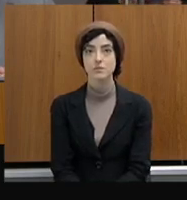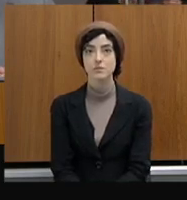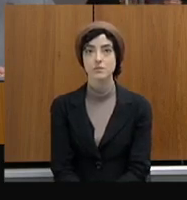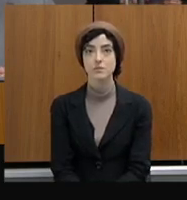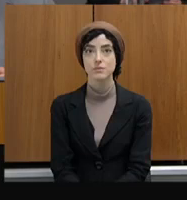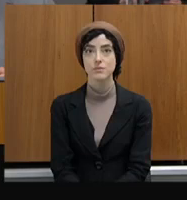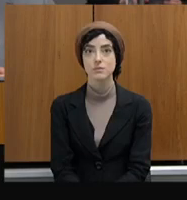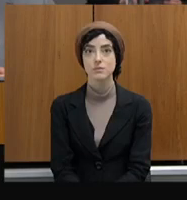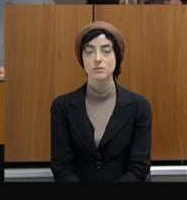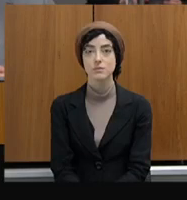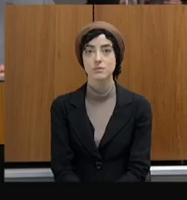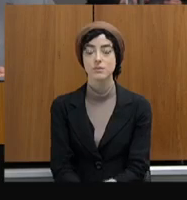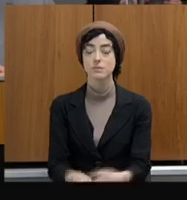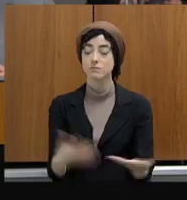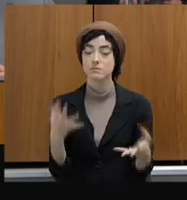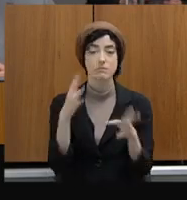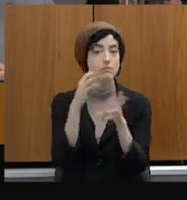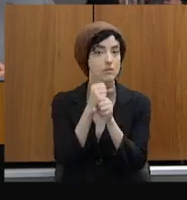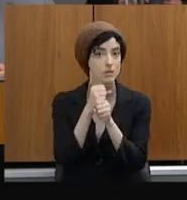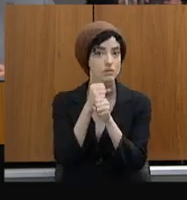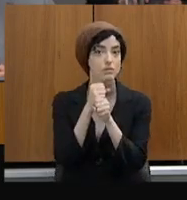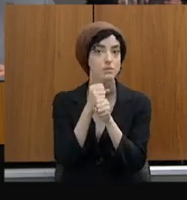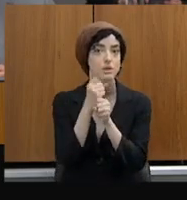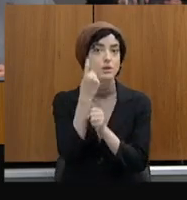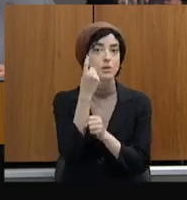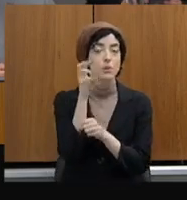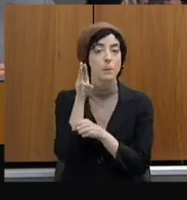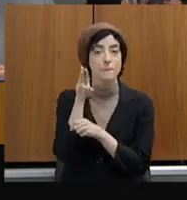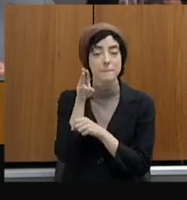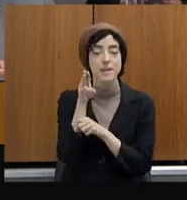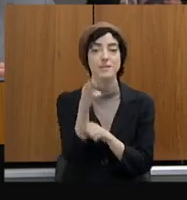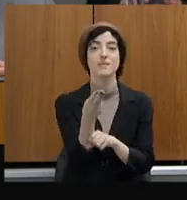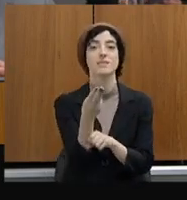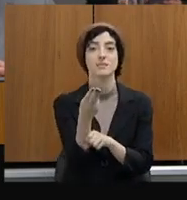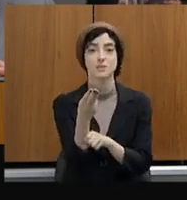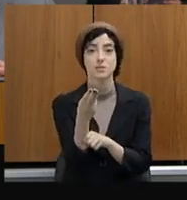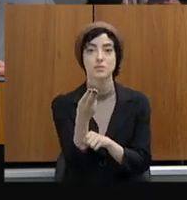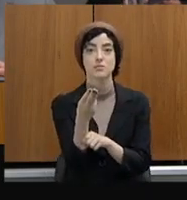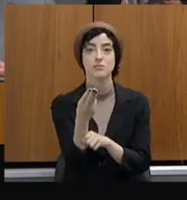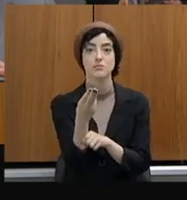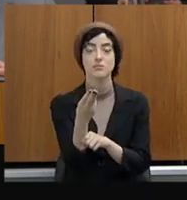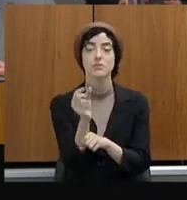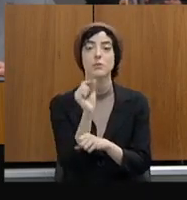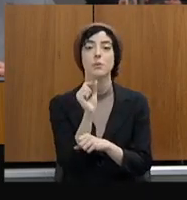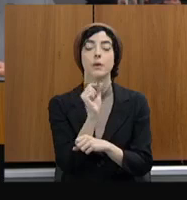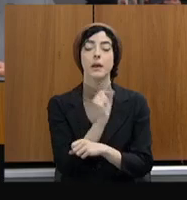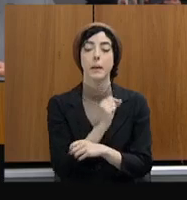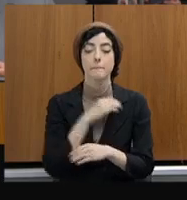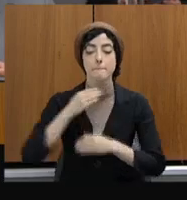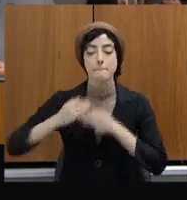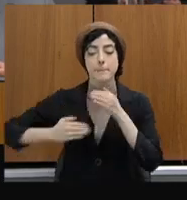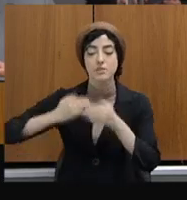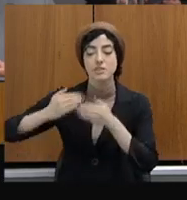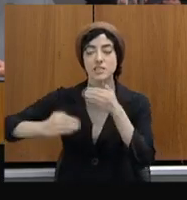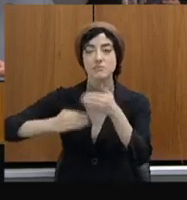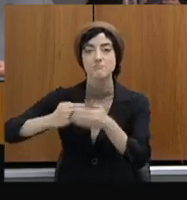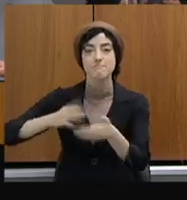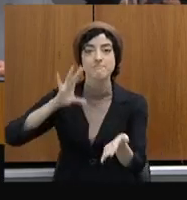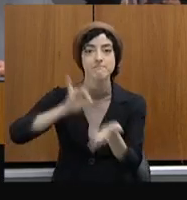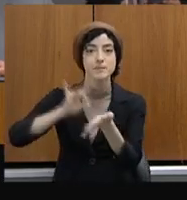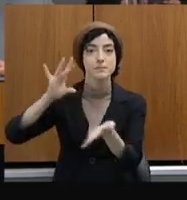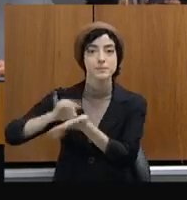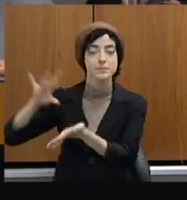procedimentos instaurados. Isso, aliás, exatamente de agosto até